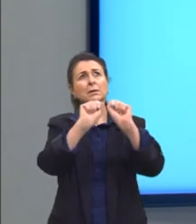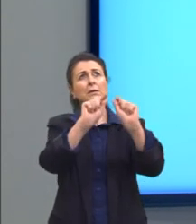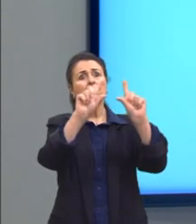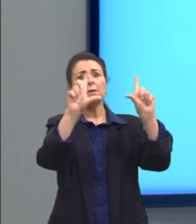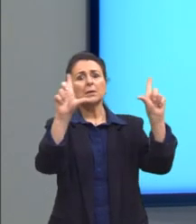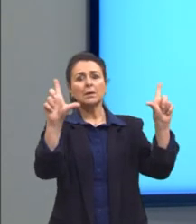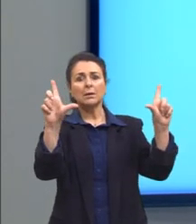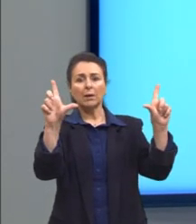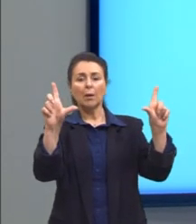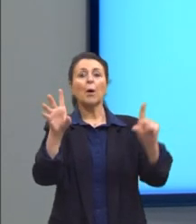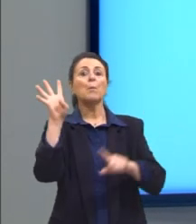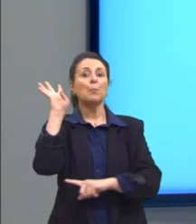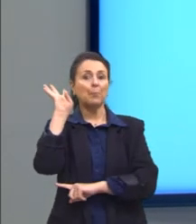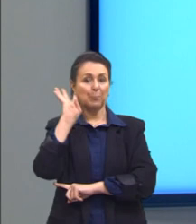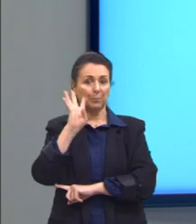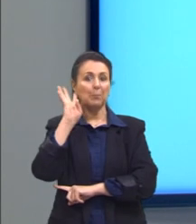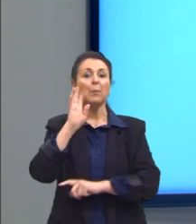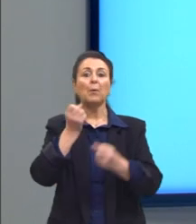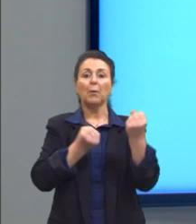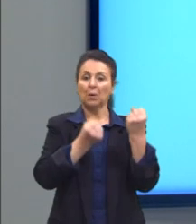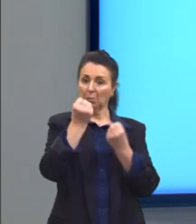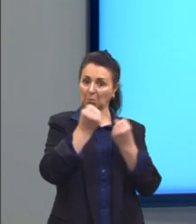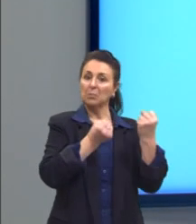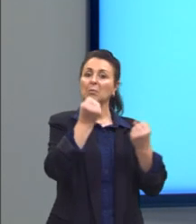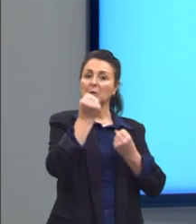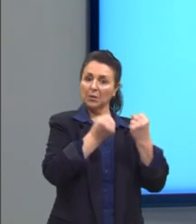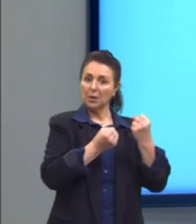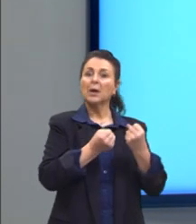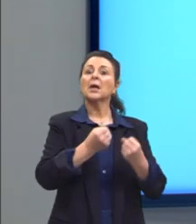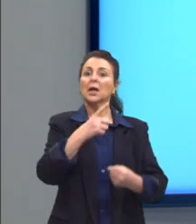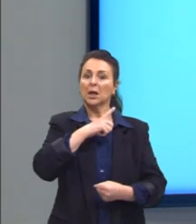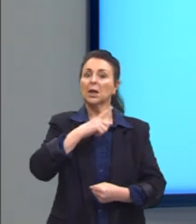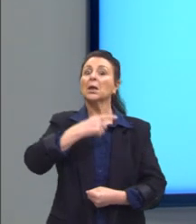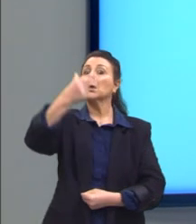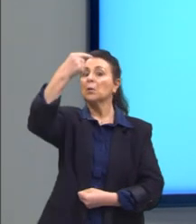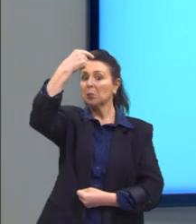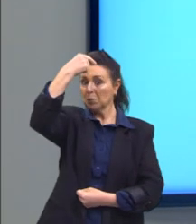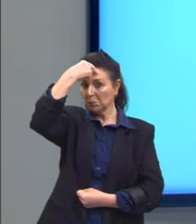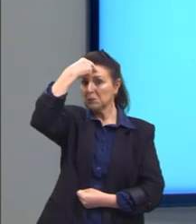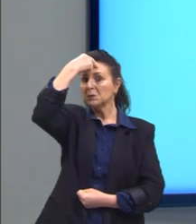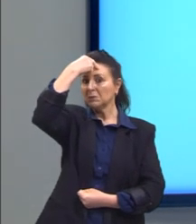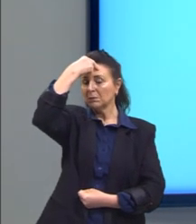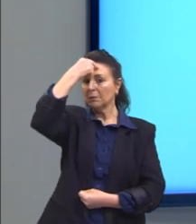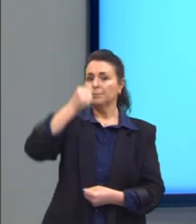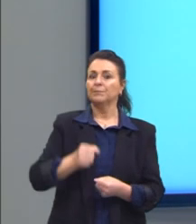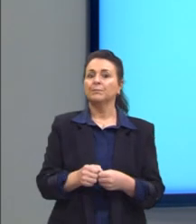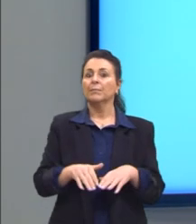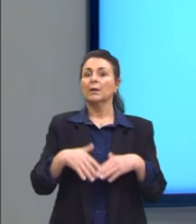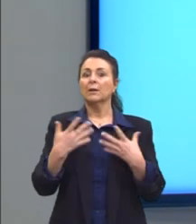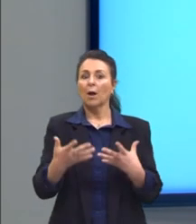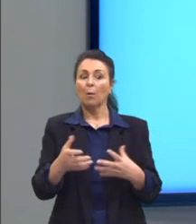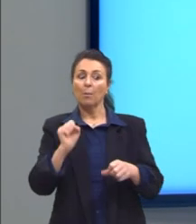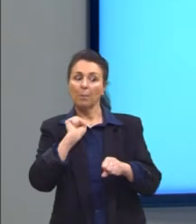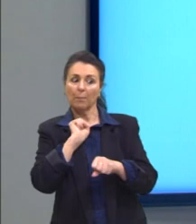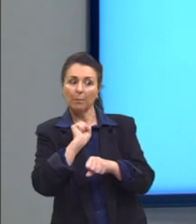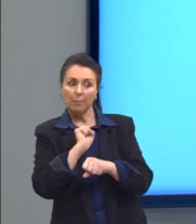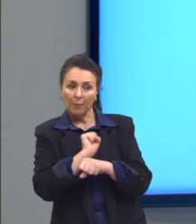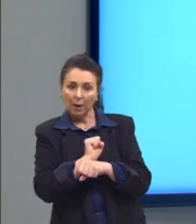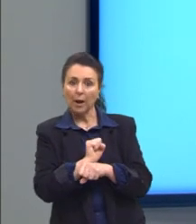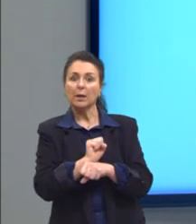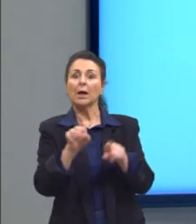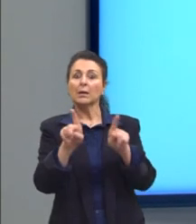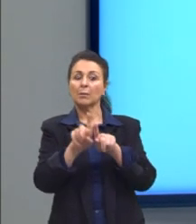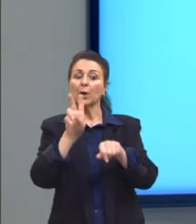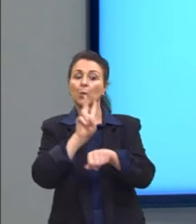Motorista legal e motorista consciente. Dê preferência e mantenha uma distância